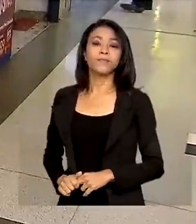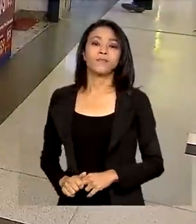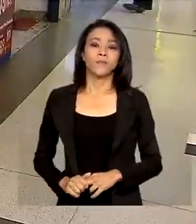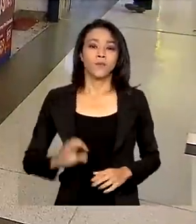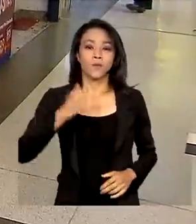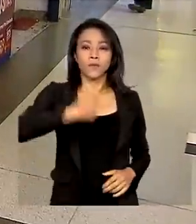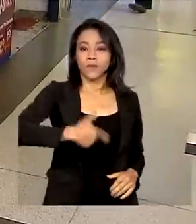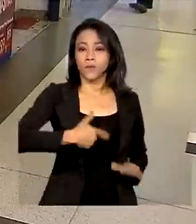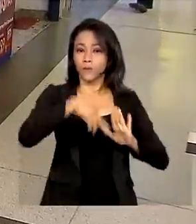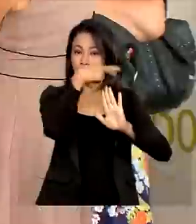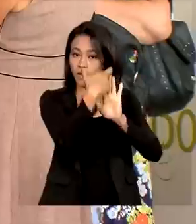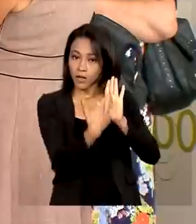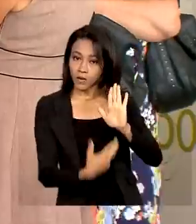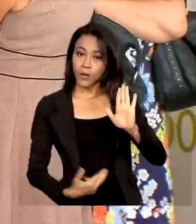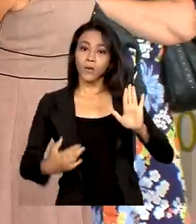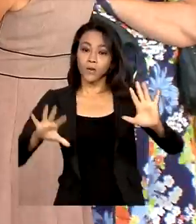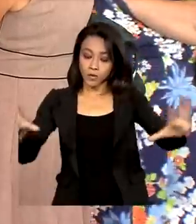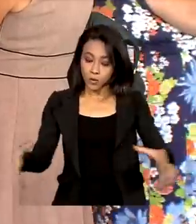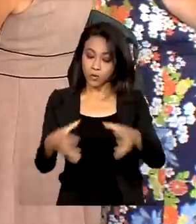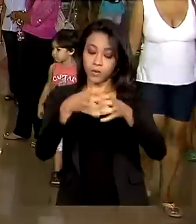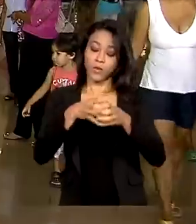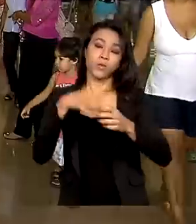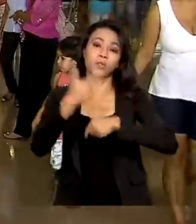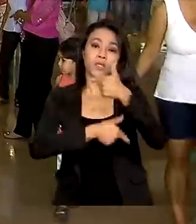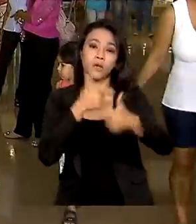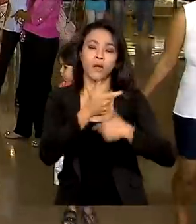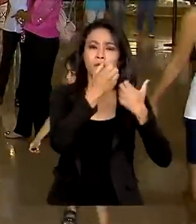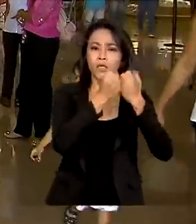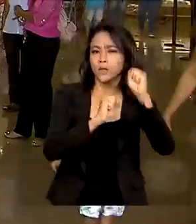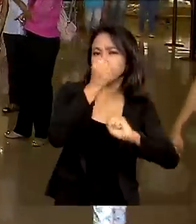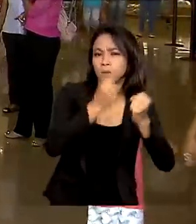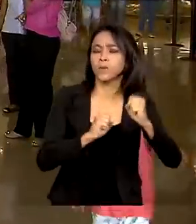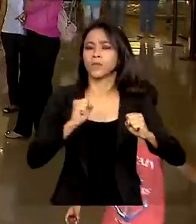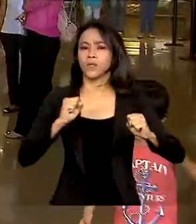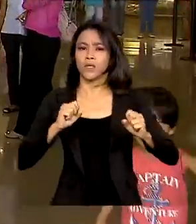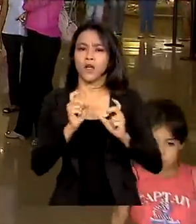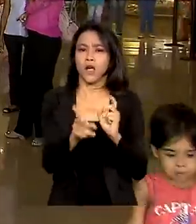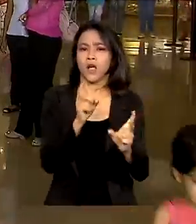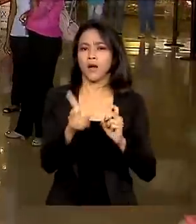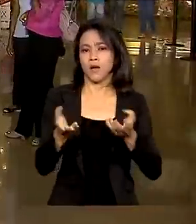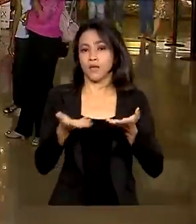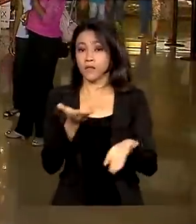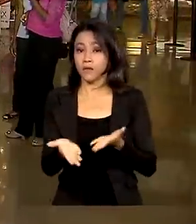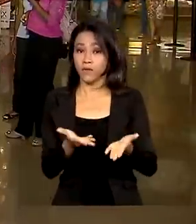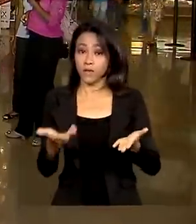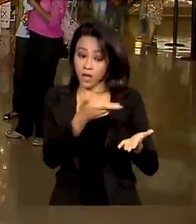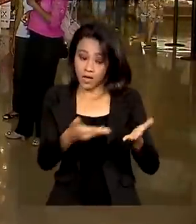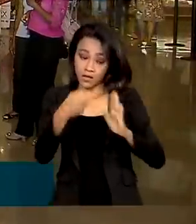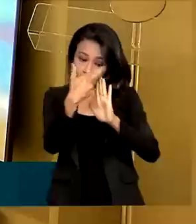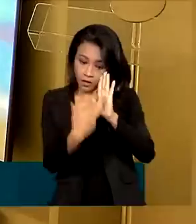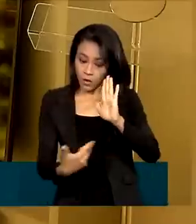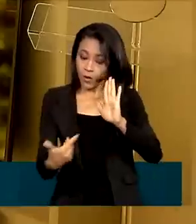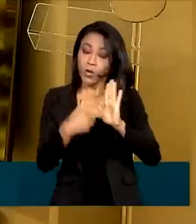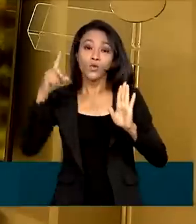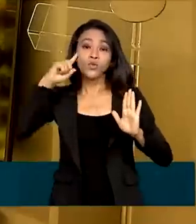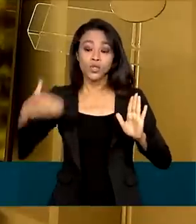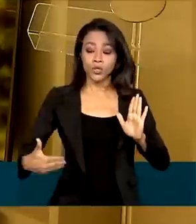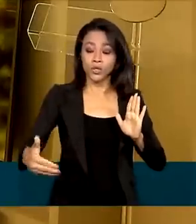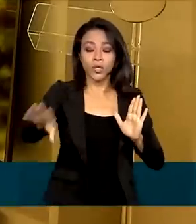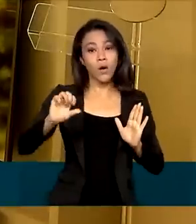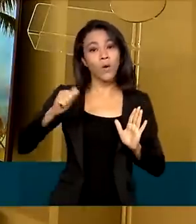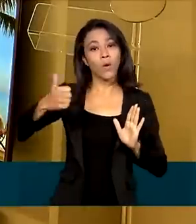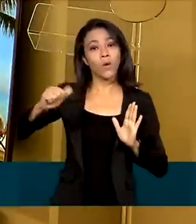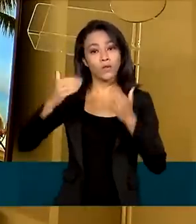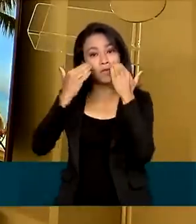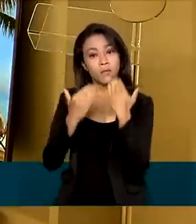relatório produzido pelo Grupo de Trabalho de Indústria, Comércio e Serviços deve ser apresentado dia 11, com uma lista de